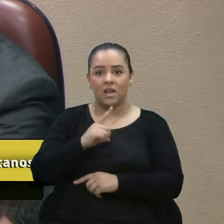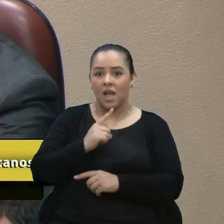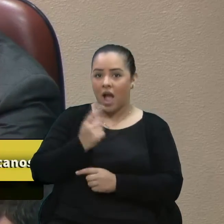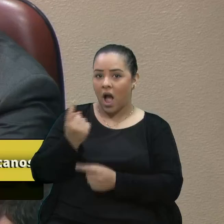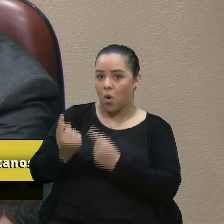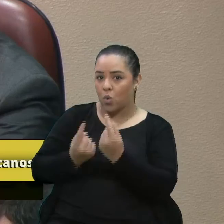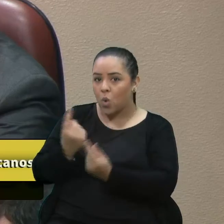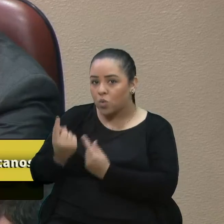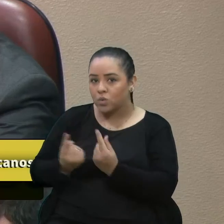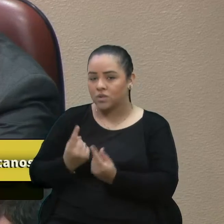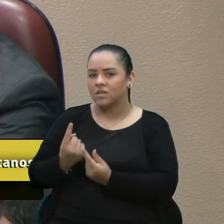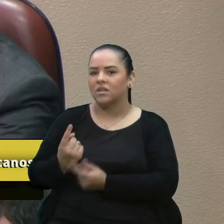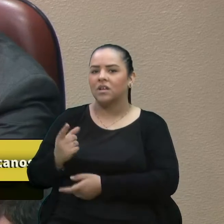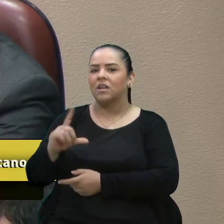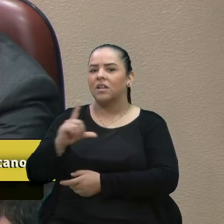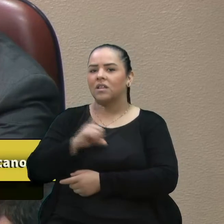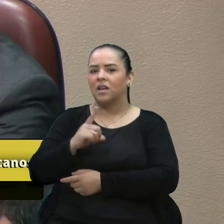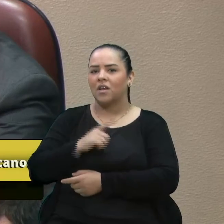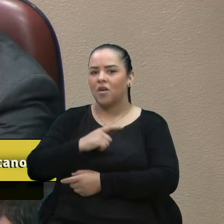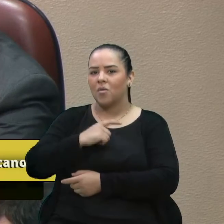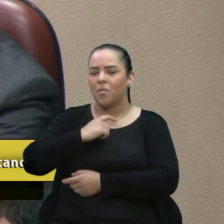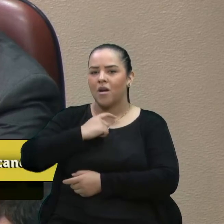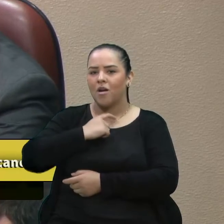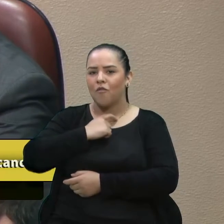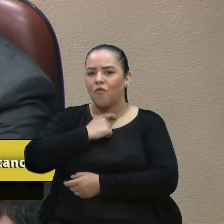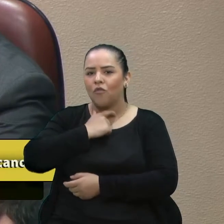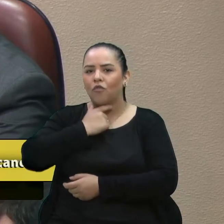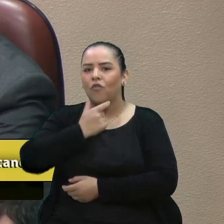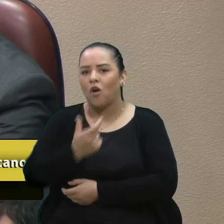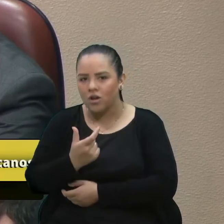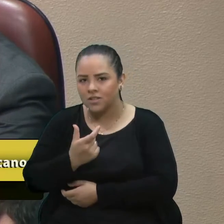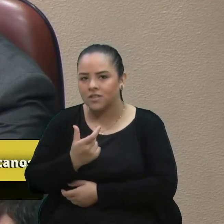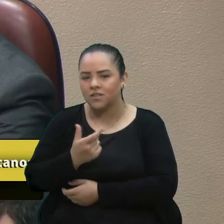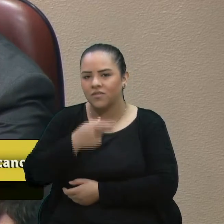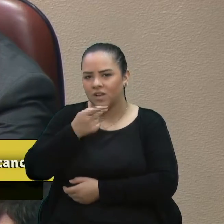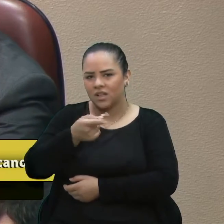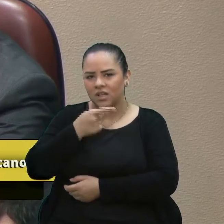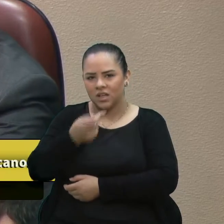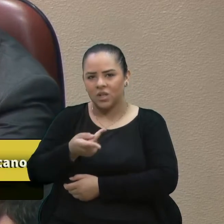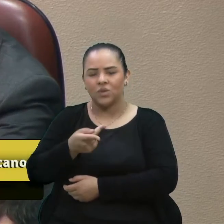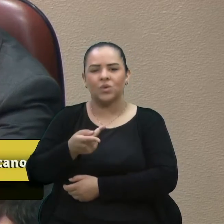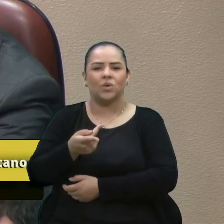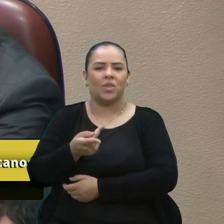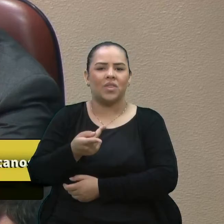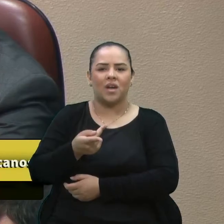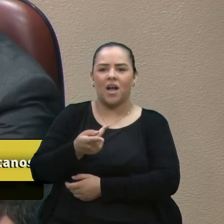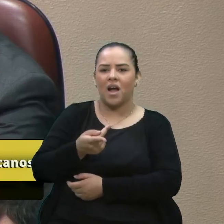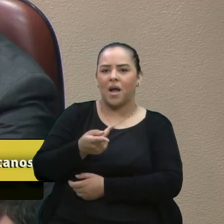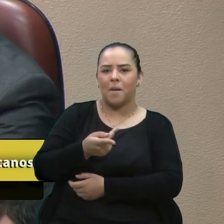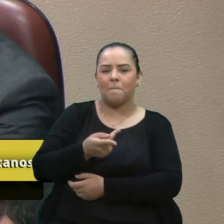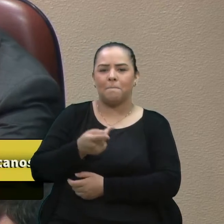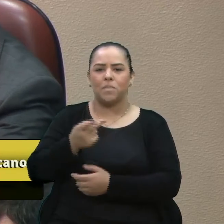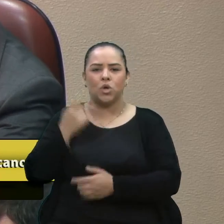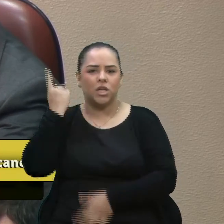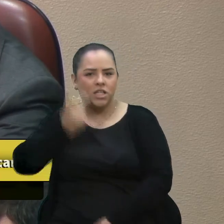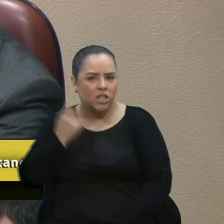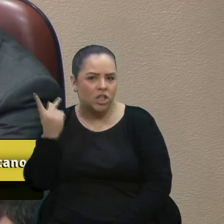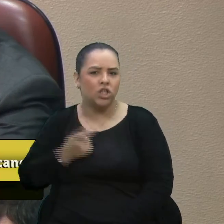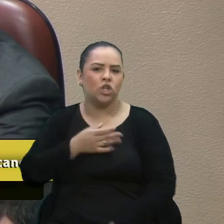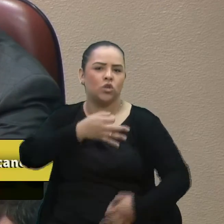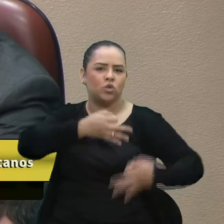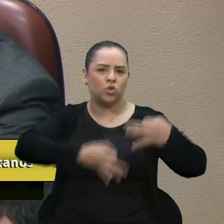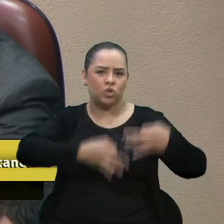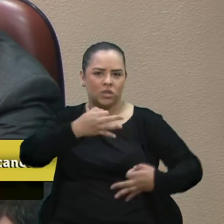tem uma voz falando muito da política, falando muito do judiciário, falando muito da